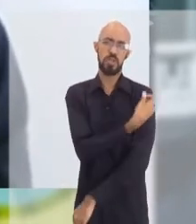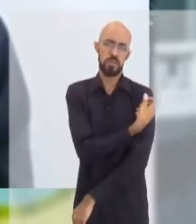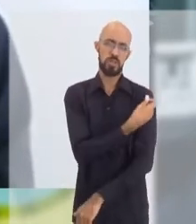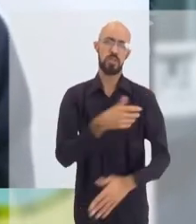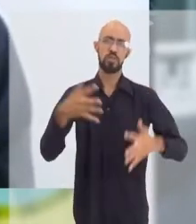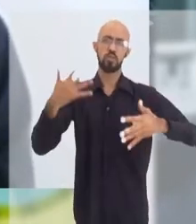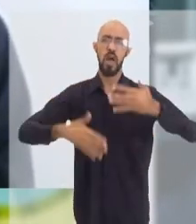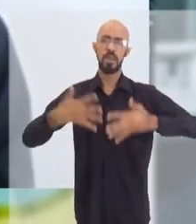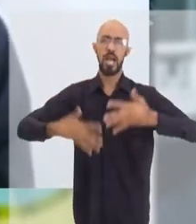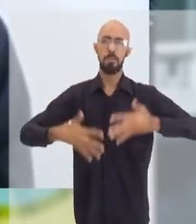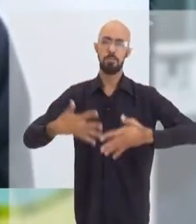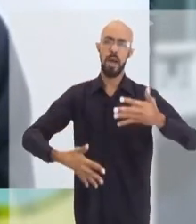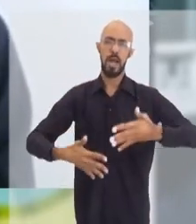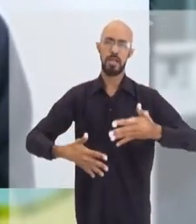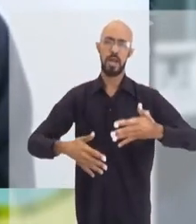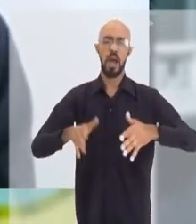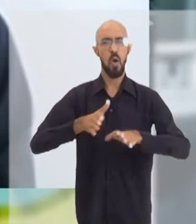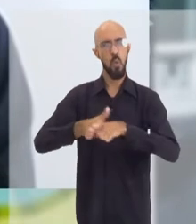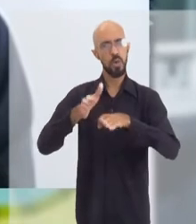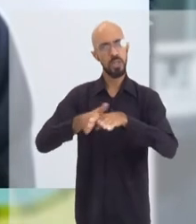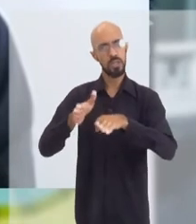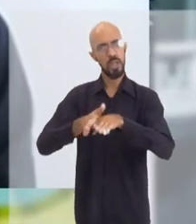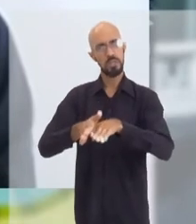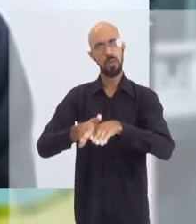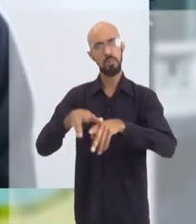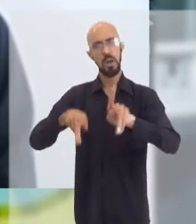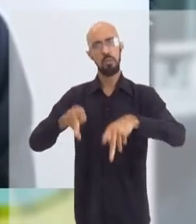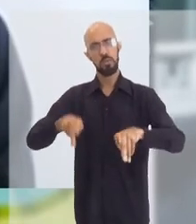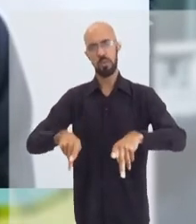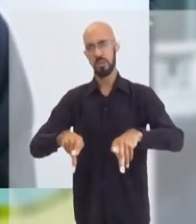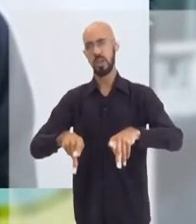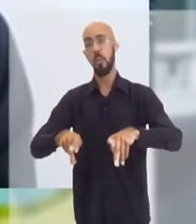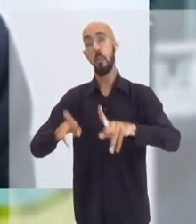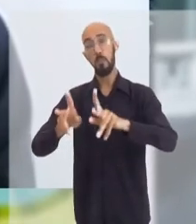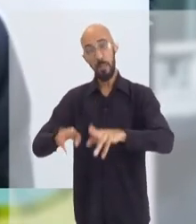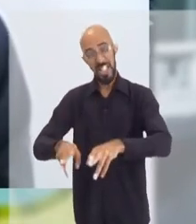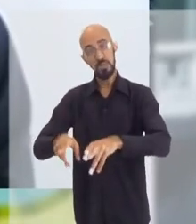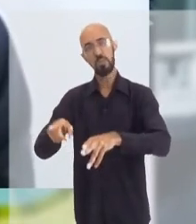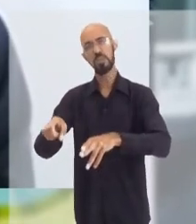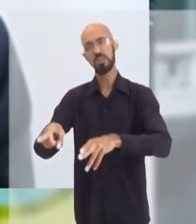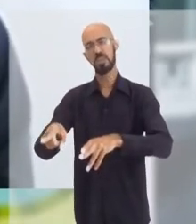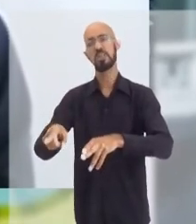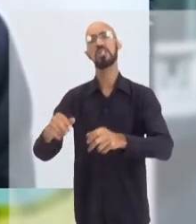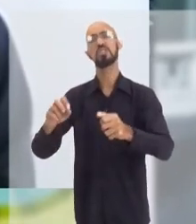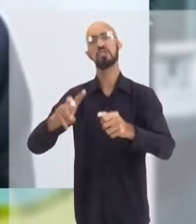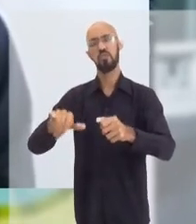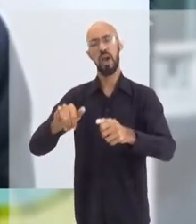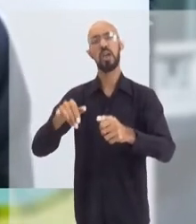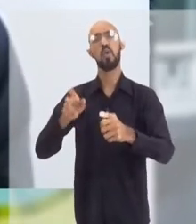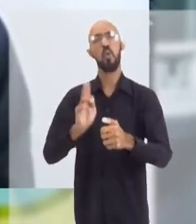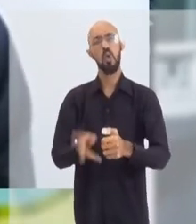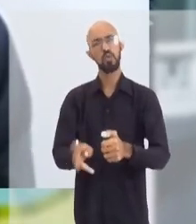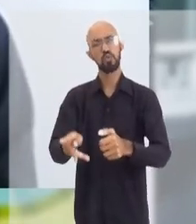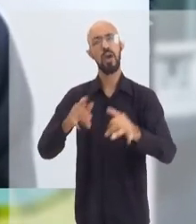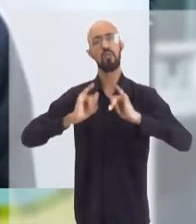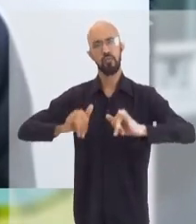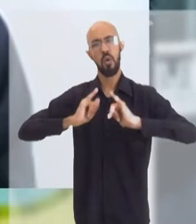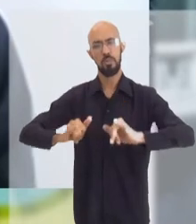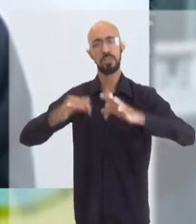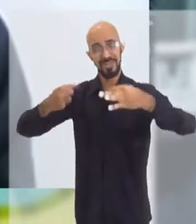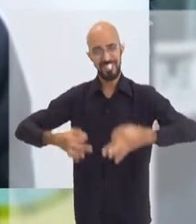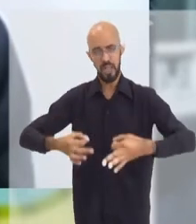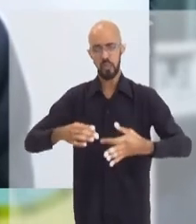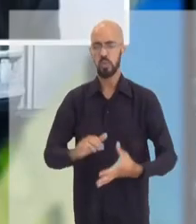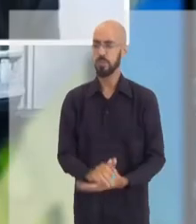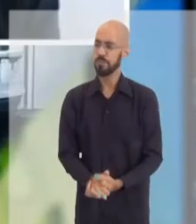atrapalhado muito a orientação que a gente deveria dar para a população, mas assim mesmo vamos continuar informando adequadamente